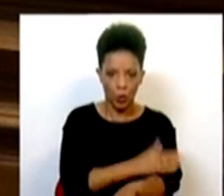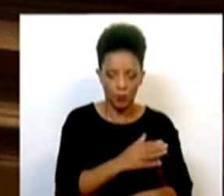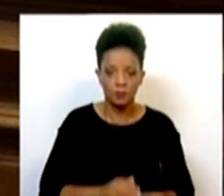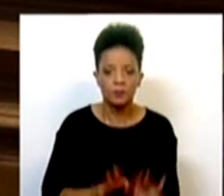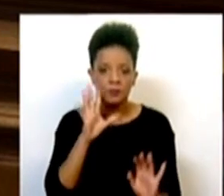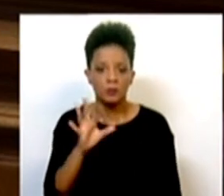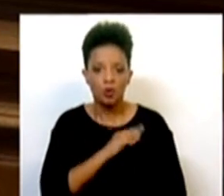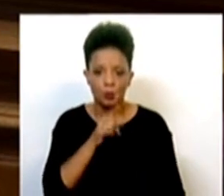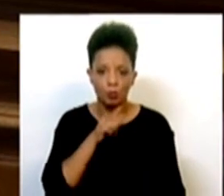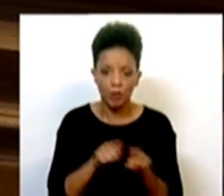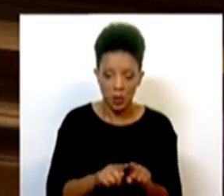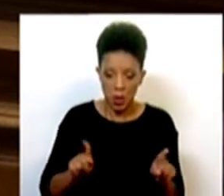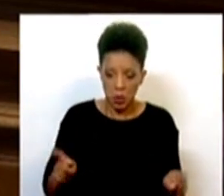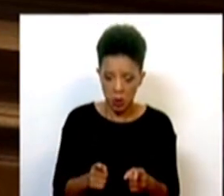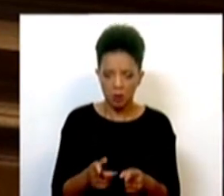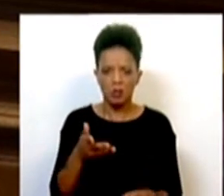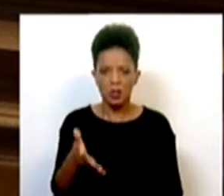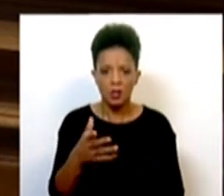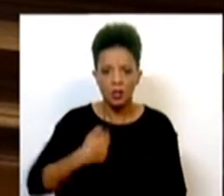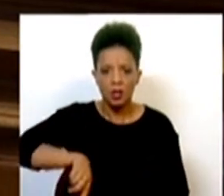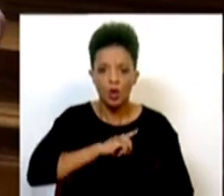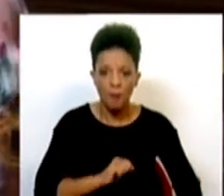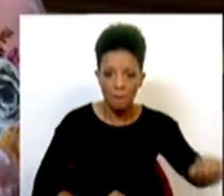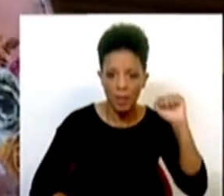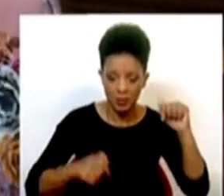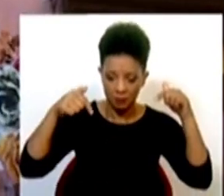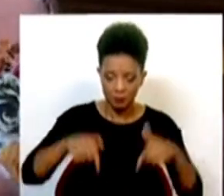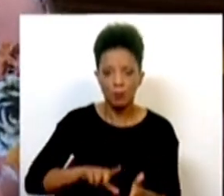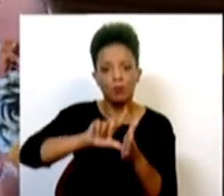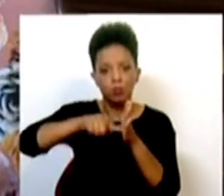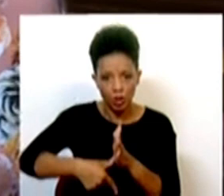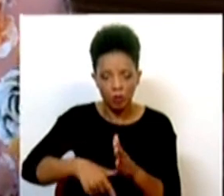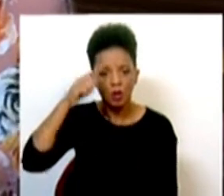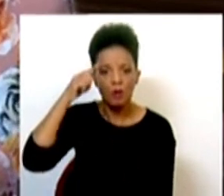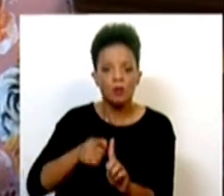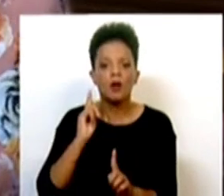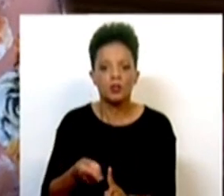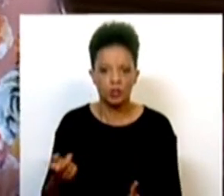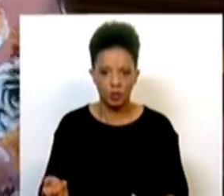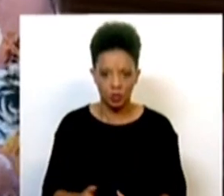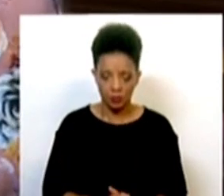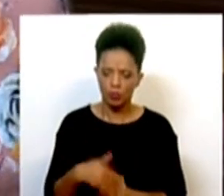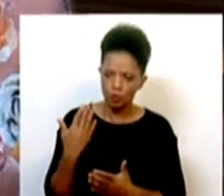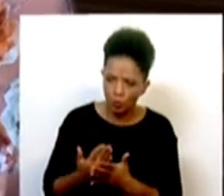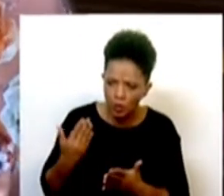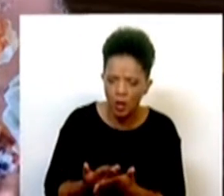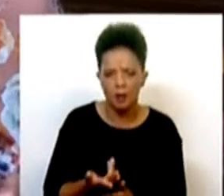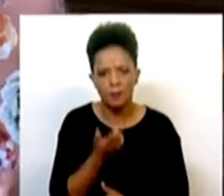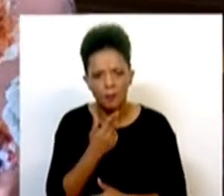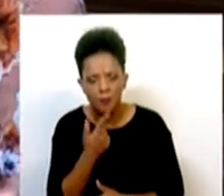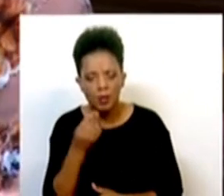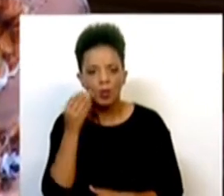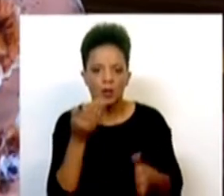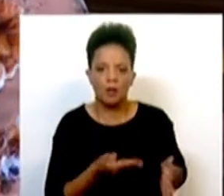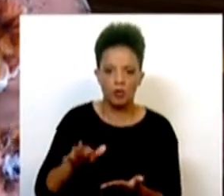E, por isso, Sr. Deputado, muito telegraficamente. O Partido Socialista apresenta-se aqui com um projeto que procura, sim, estudar, perceber quais é que são